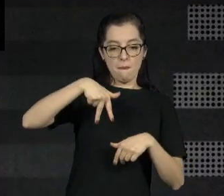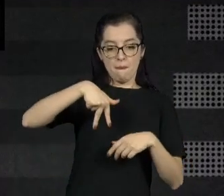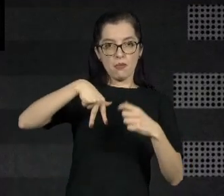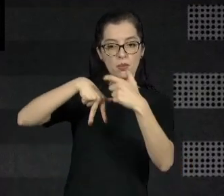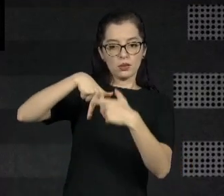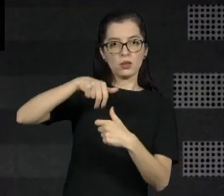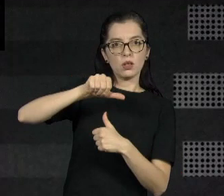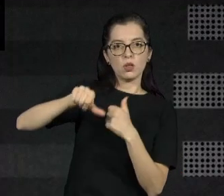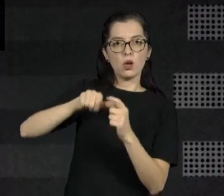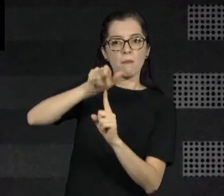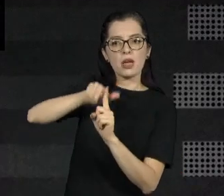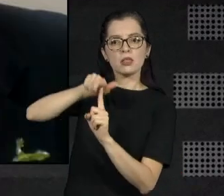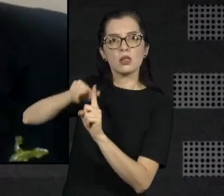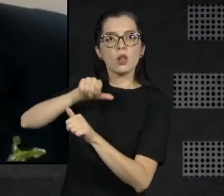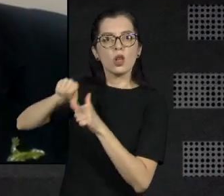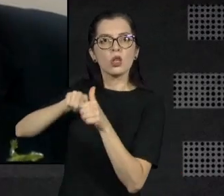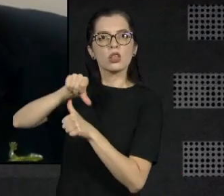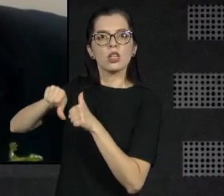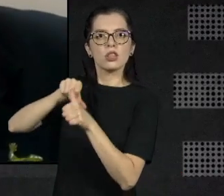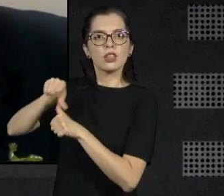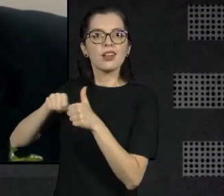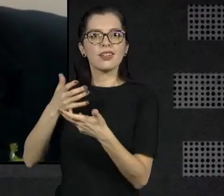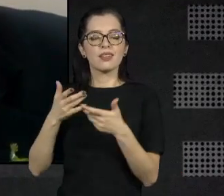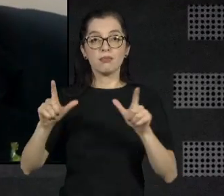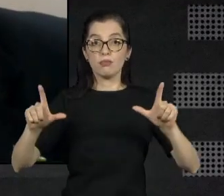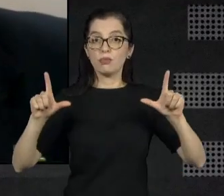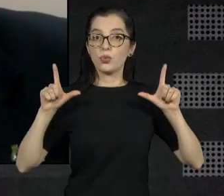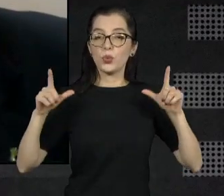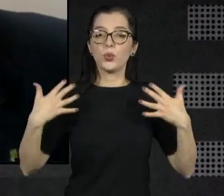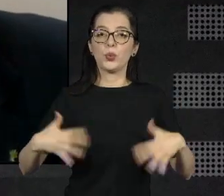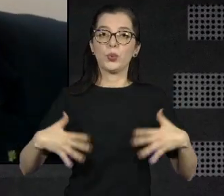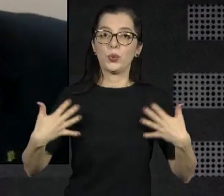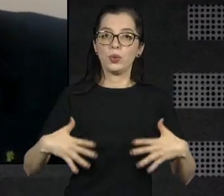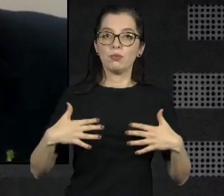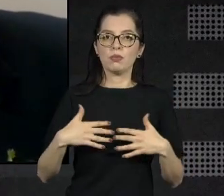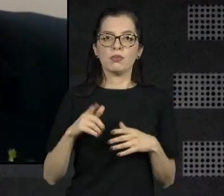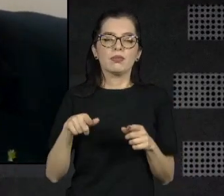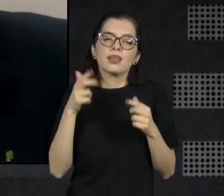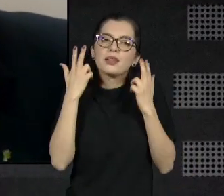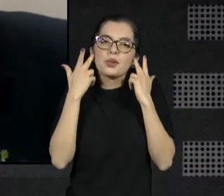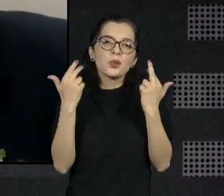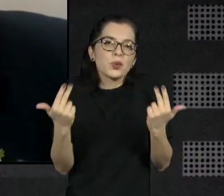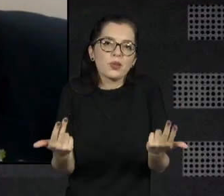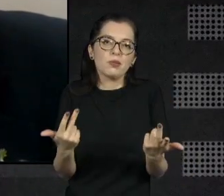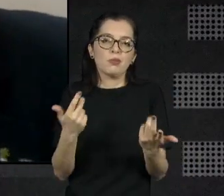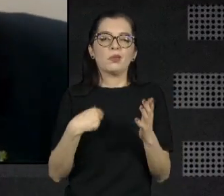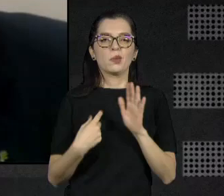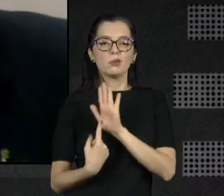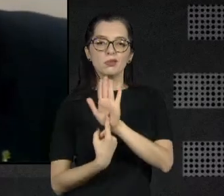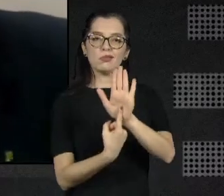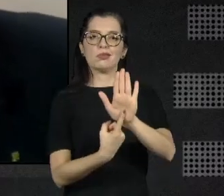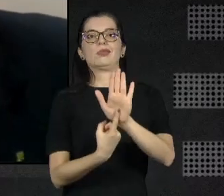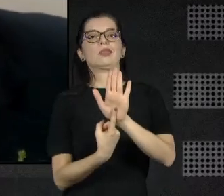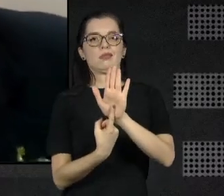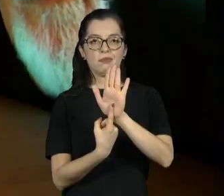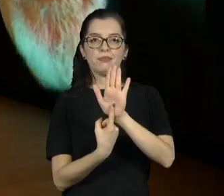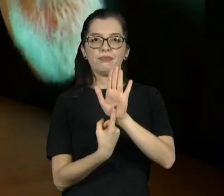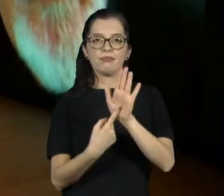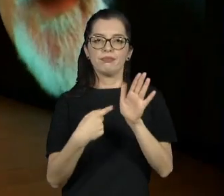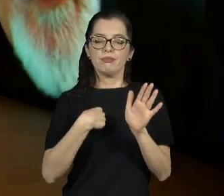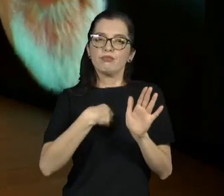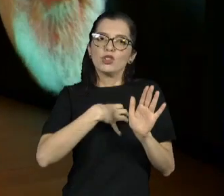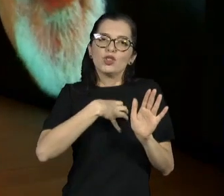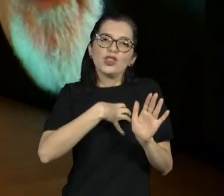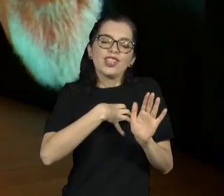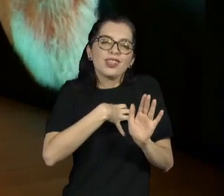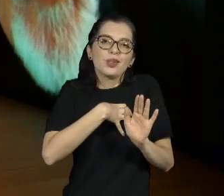por que não fazer isso? Será aquele naturalismo, né? Oi, meu amor, tudo bem? Vai ficar as fotos, acho que é